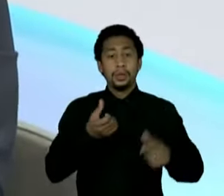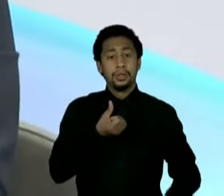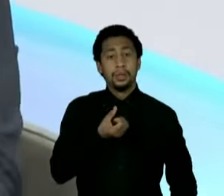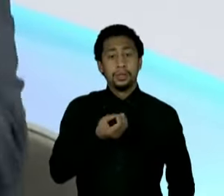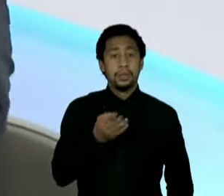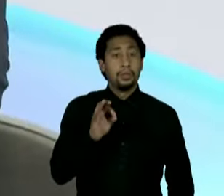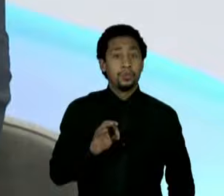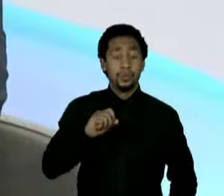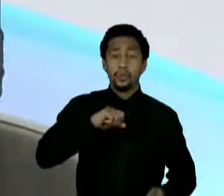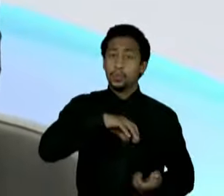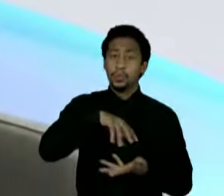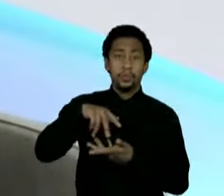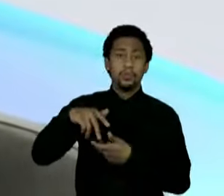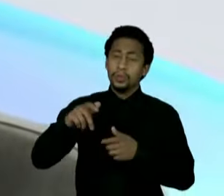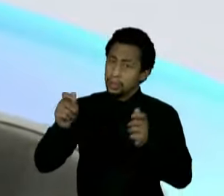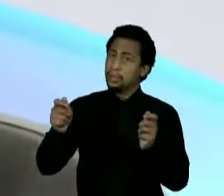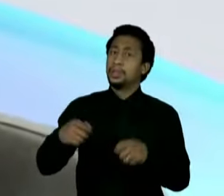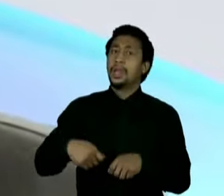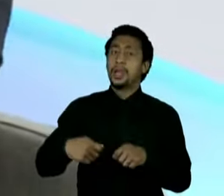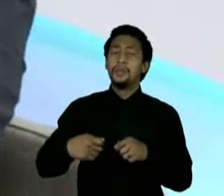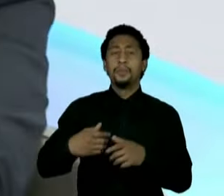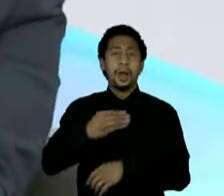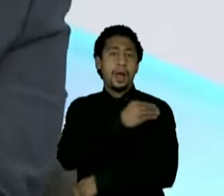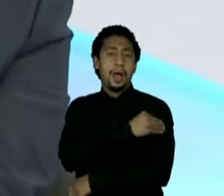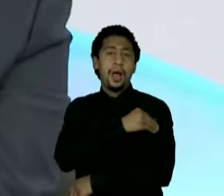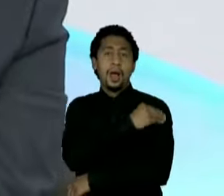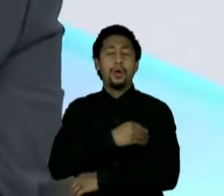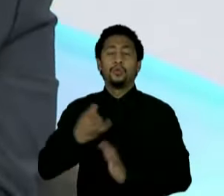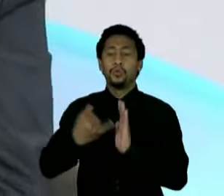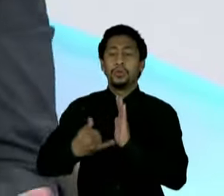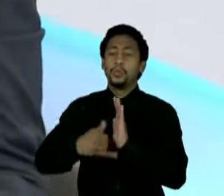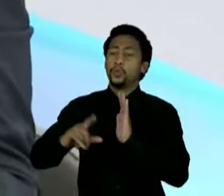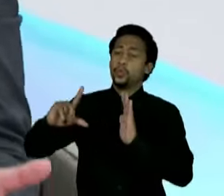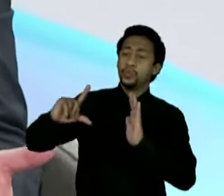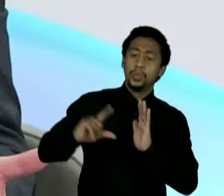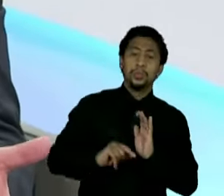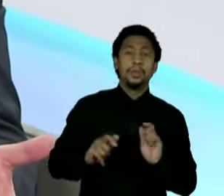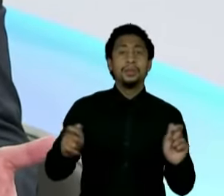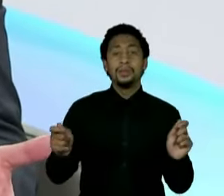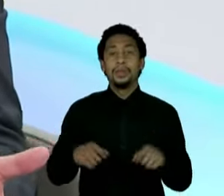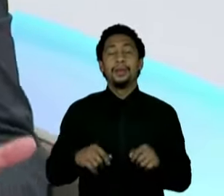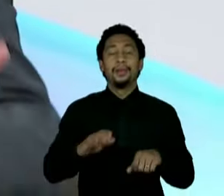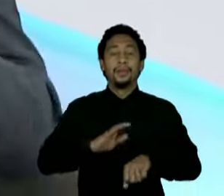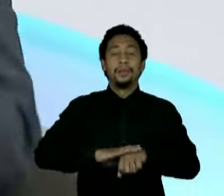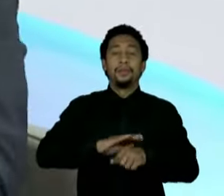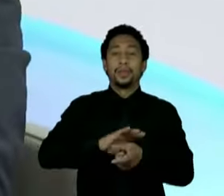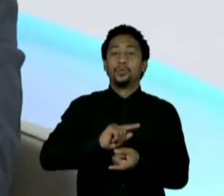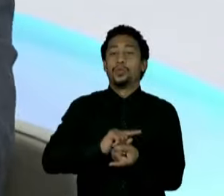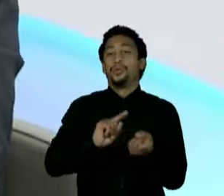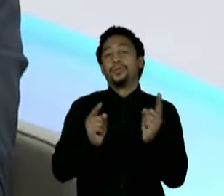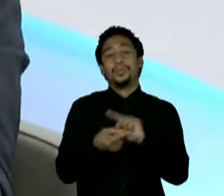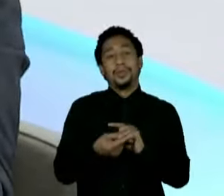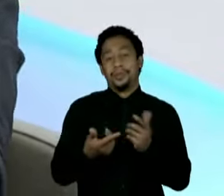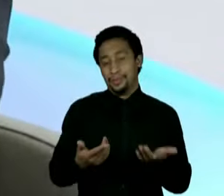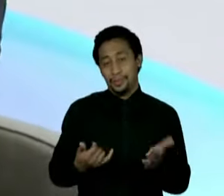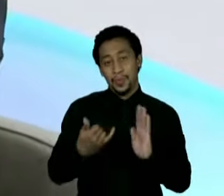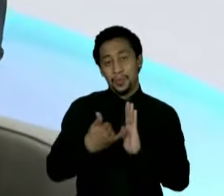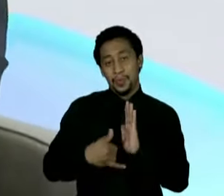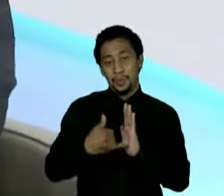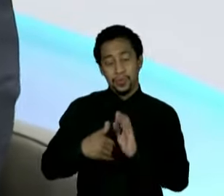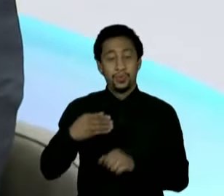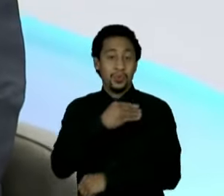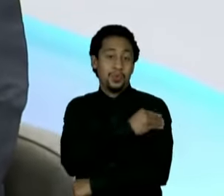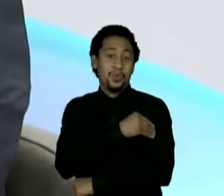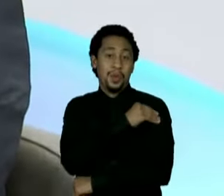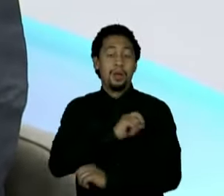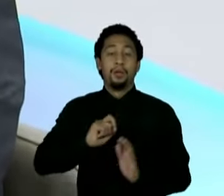incentivador para reduzir os impostos do álcool, para que as pessoas pudessem usar mais álcool. Nós fizemos o contrário. Aqui em São Paulo, nós aumentamos o imposto do álcool durante